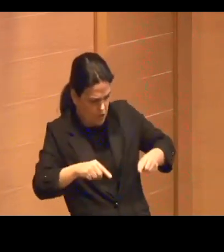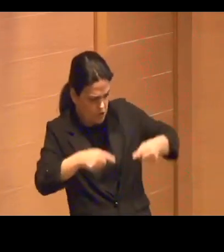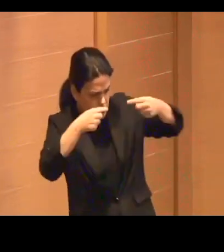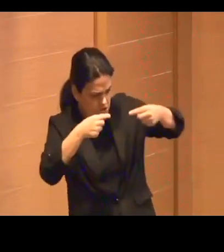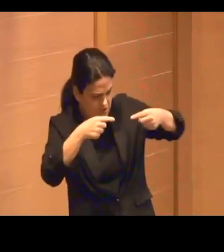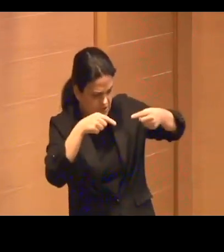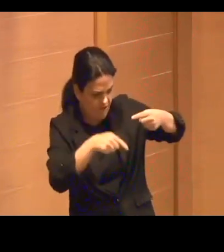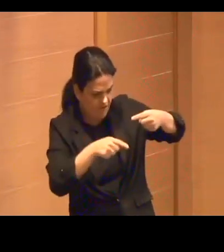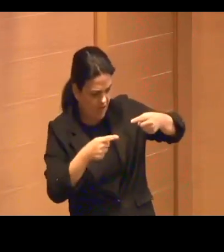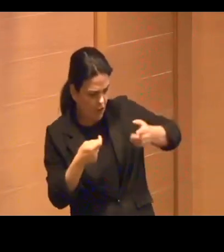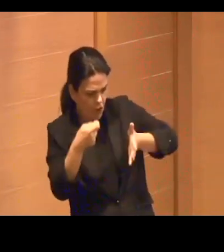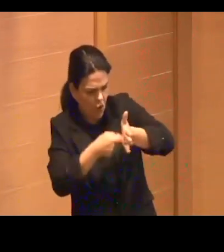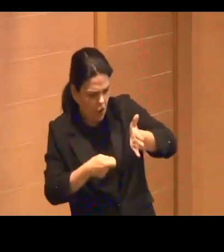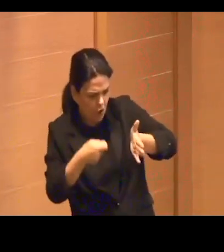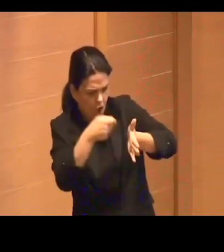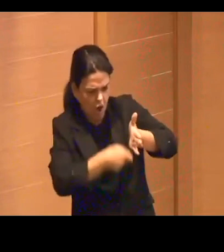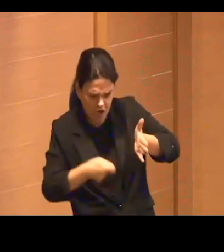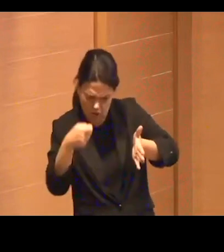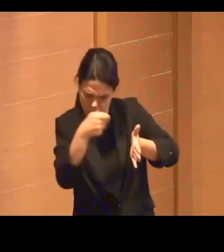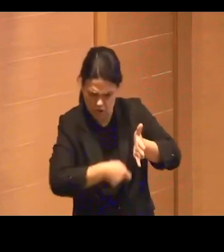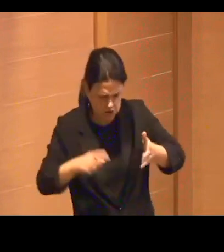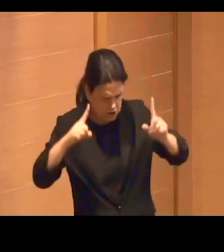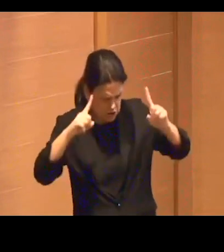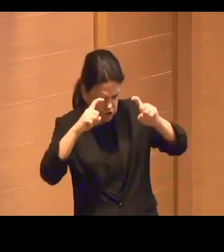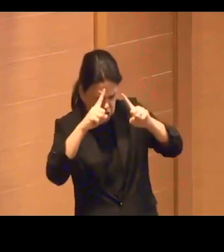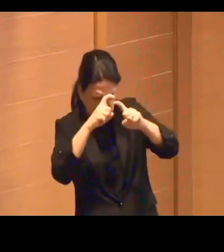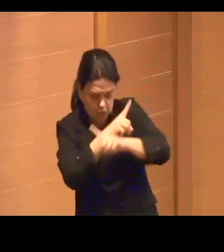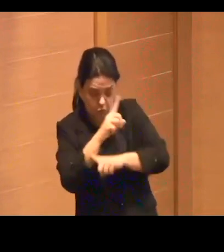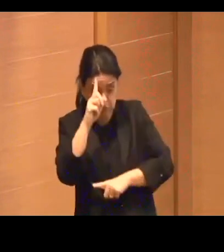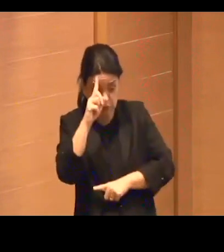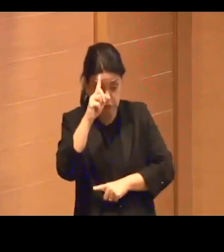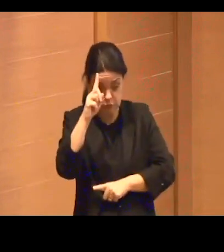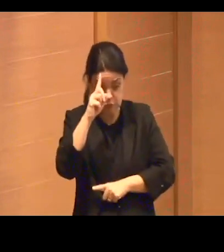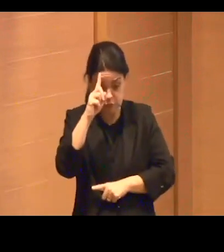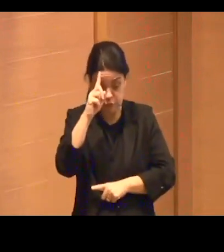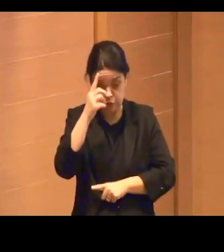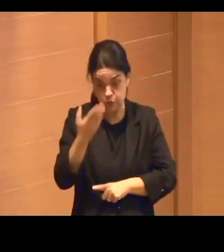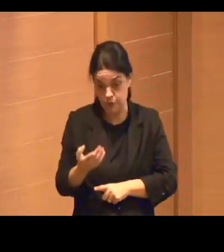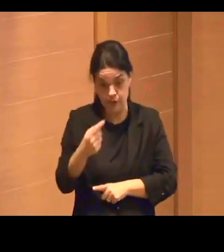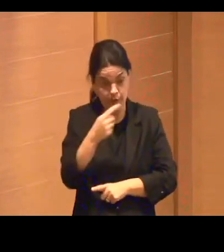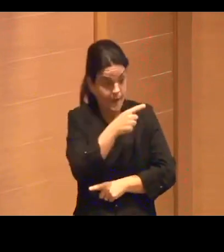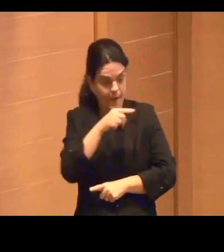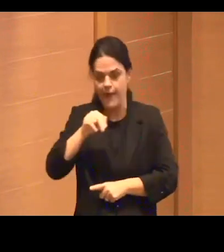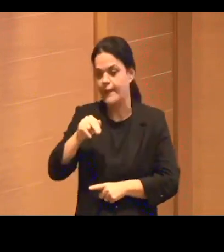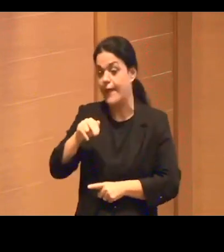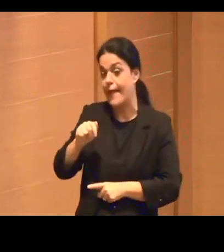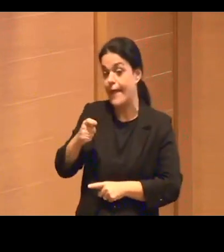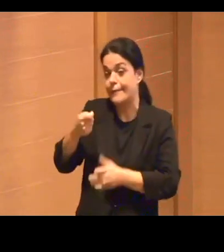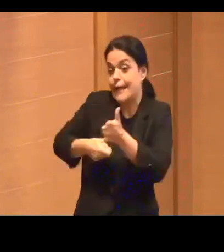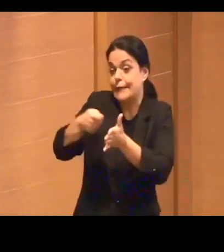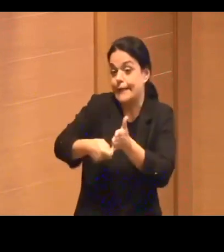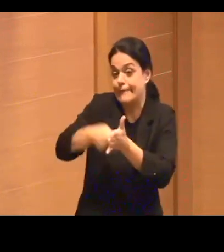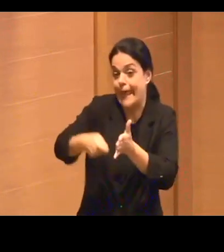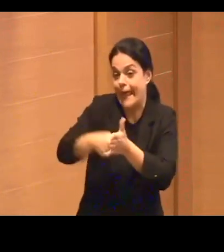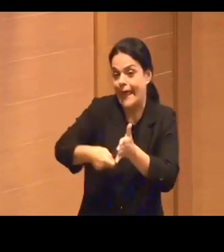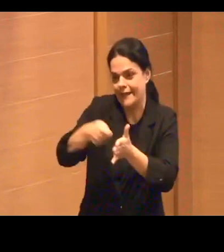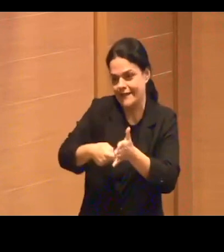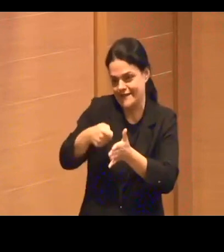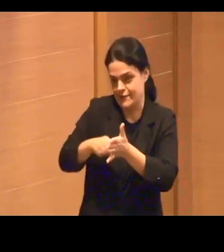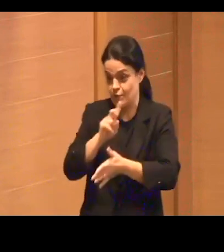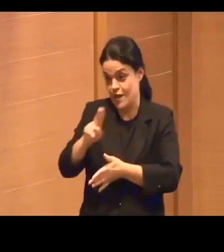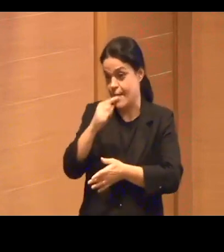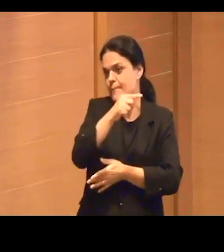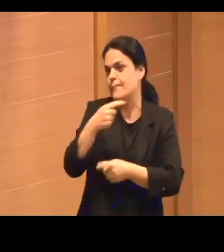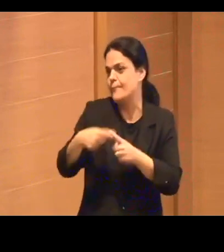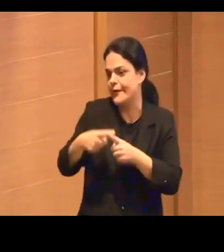para enfrentar os perrengues cotidianos. Agora você será Ana Perrengue Fumiel, viu? Já escrevi aqui que